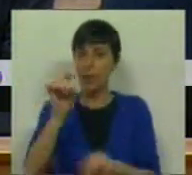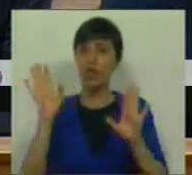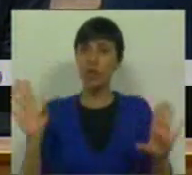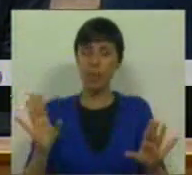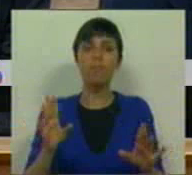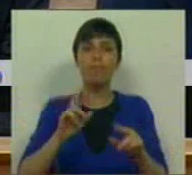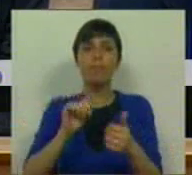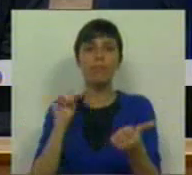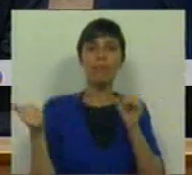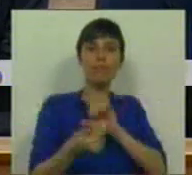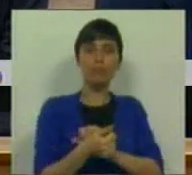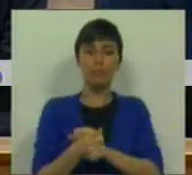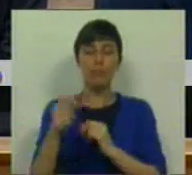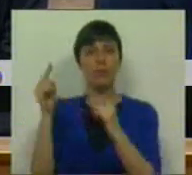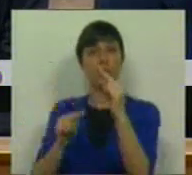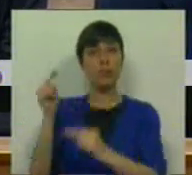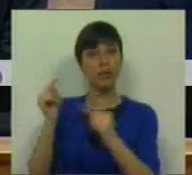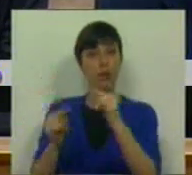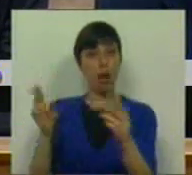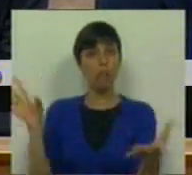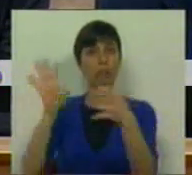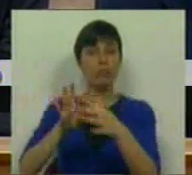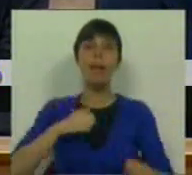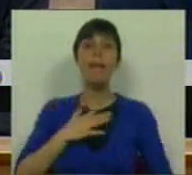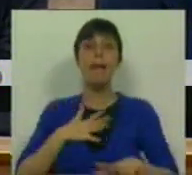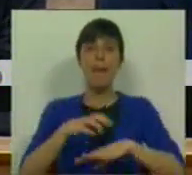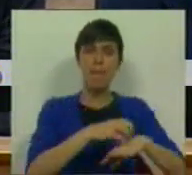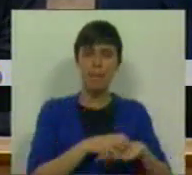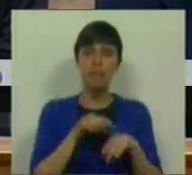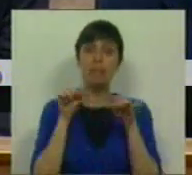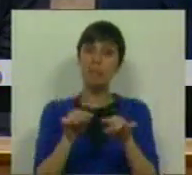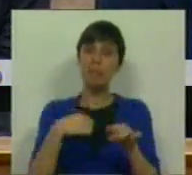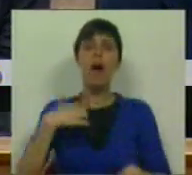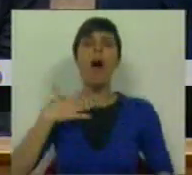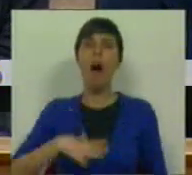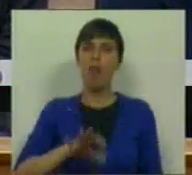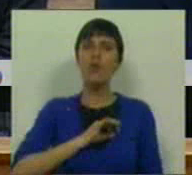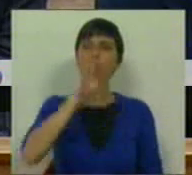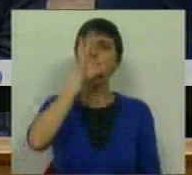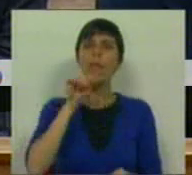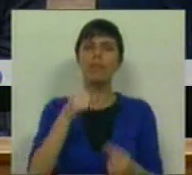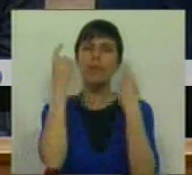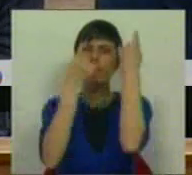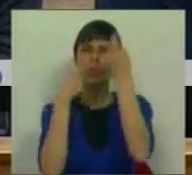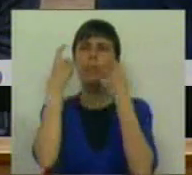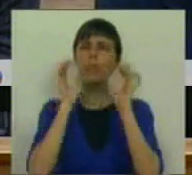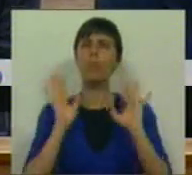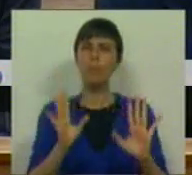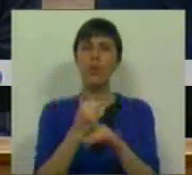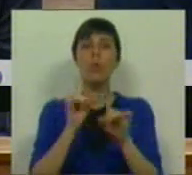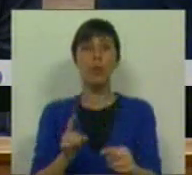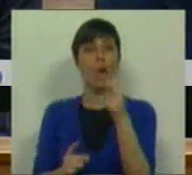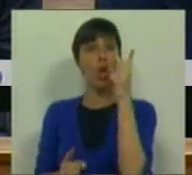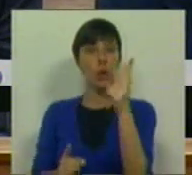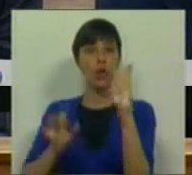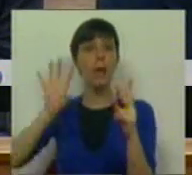que é a reforma ao nível fiscal sobre as empresas. E era sobre isto que eu gostava que o Sr. Ministro aqui refletisse. É porque houve